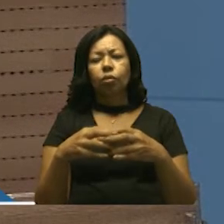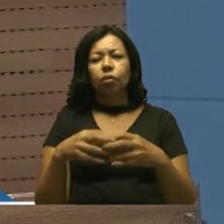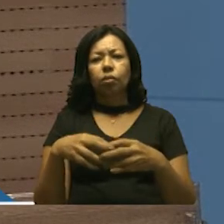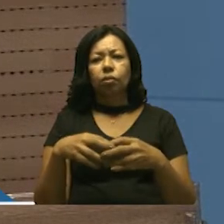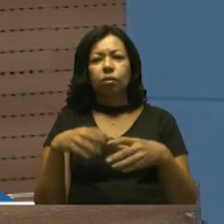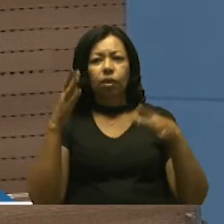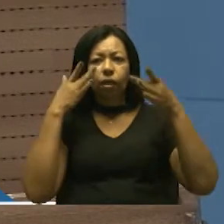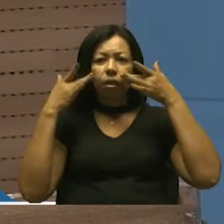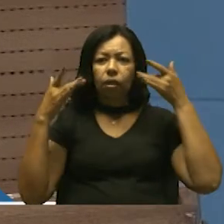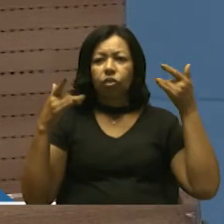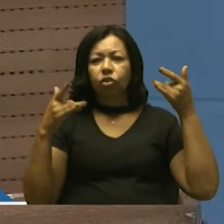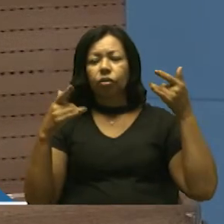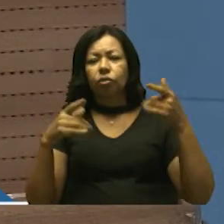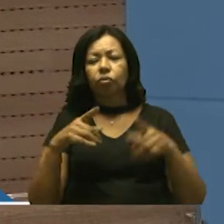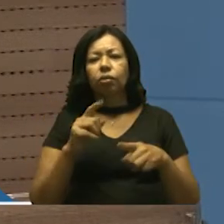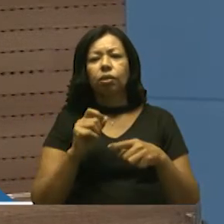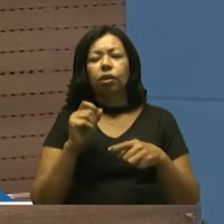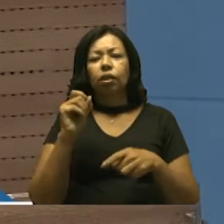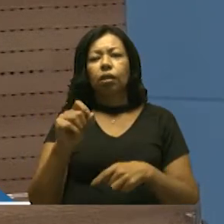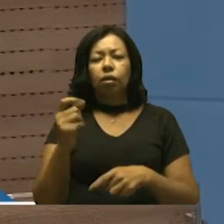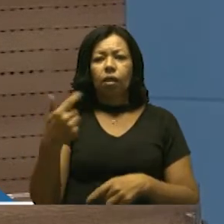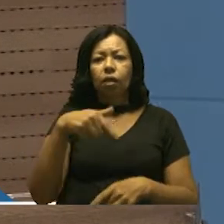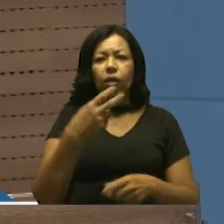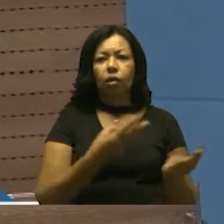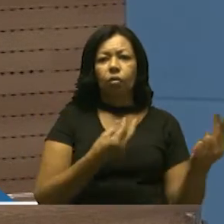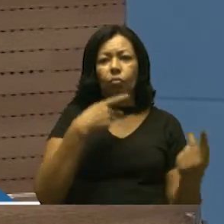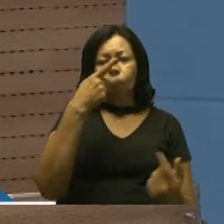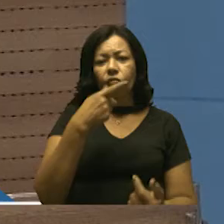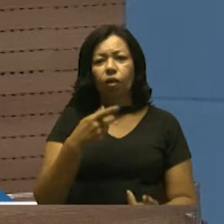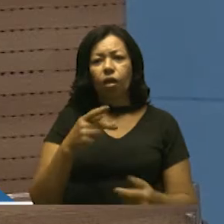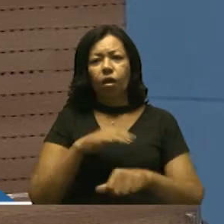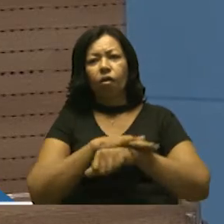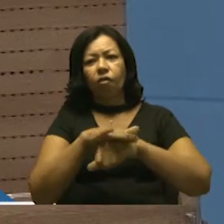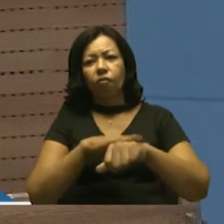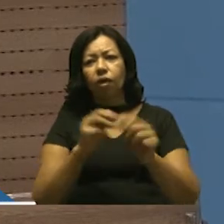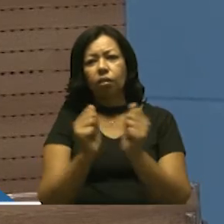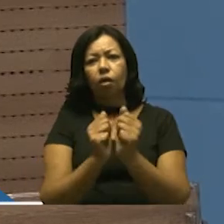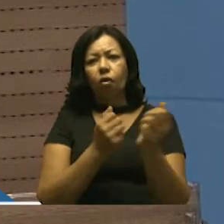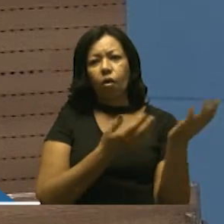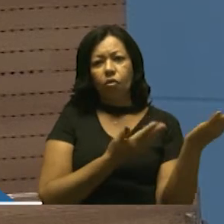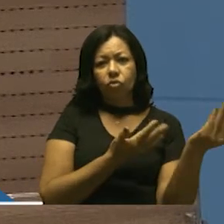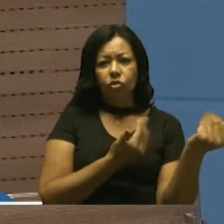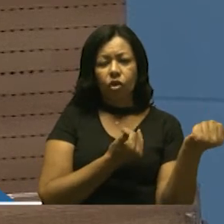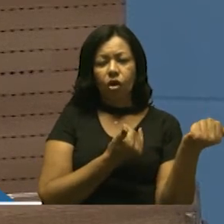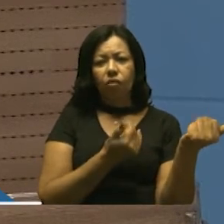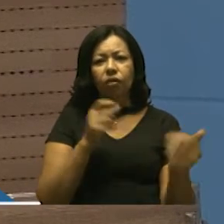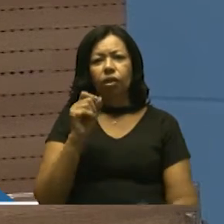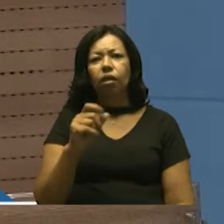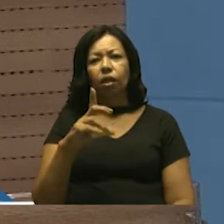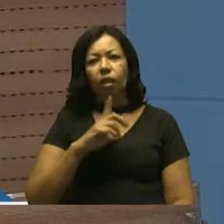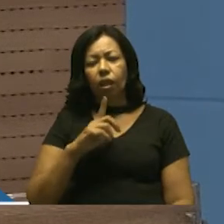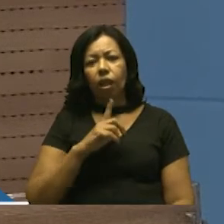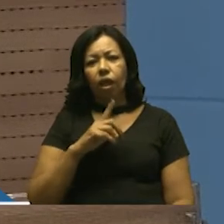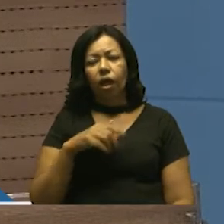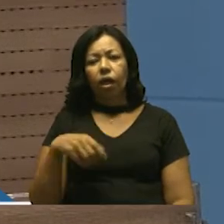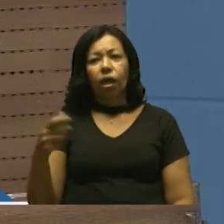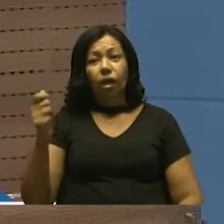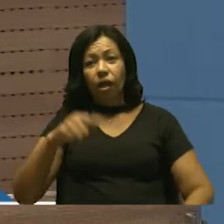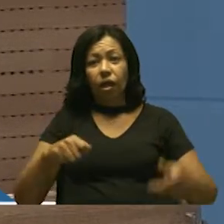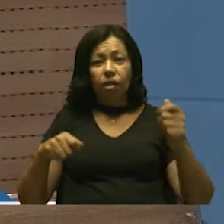grupos artísticos, e aqui, como eu falei, em conversa com este jovem, o jovem, ele tem esta banda,